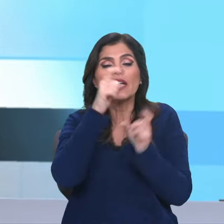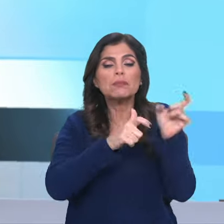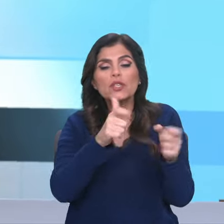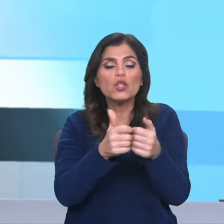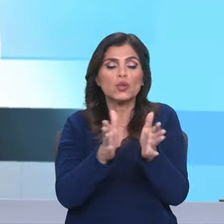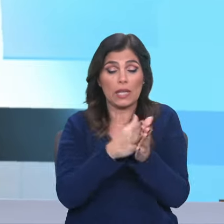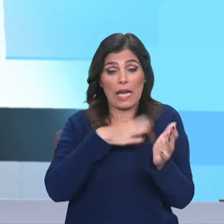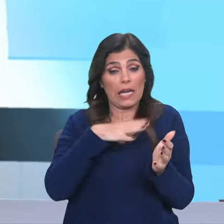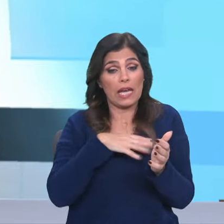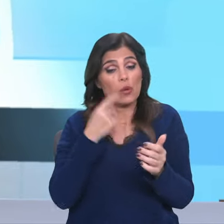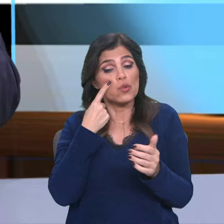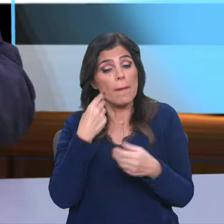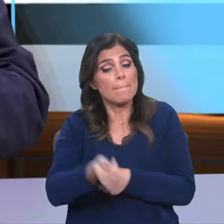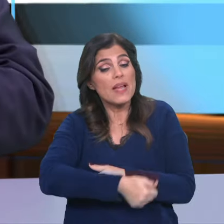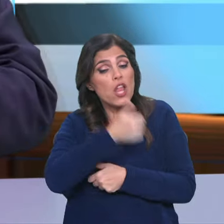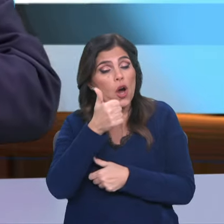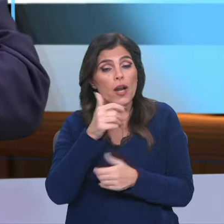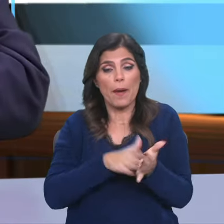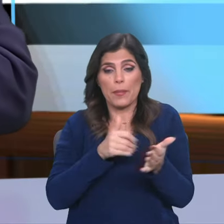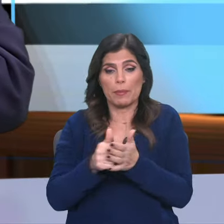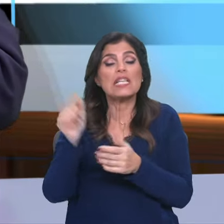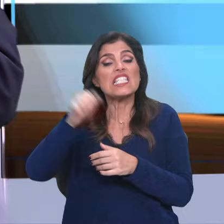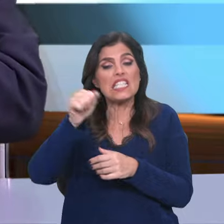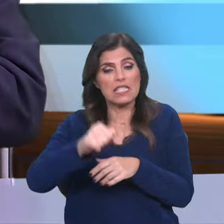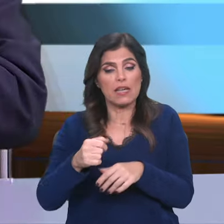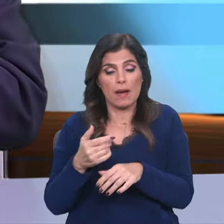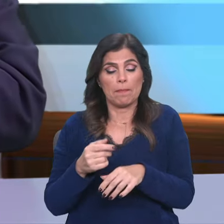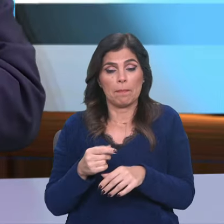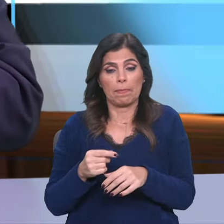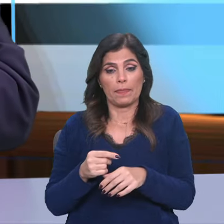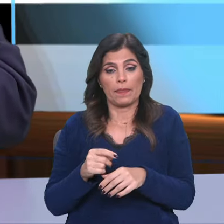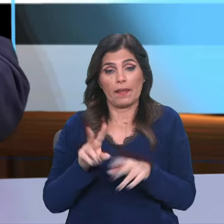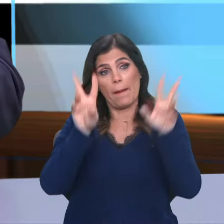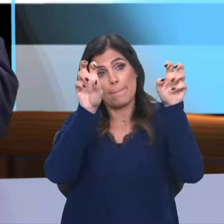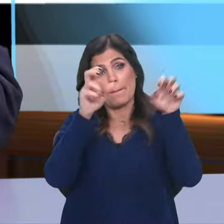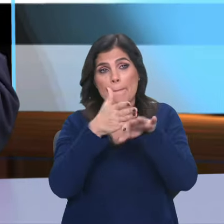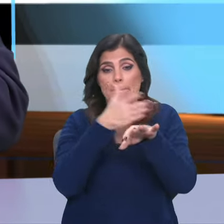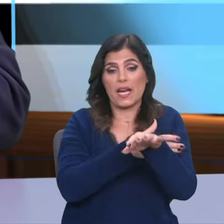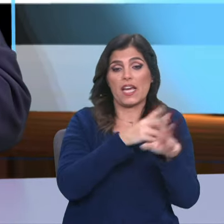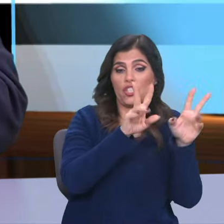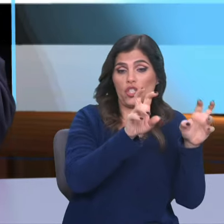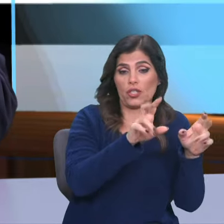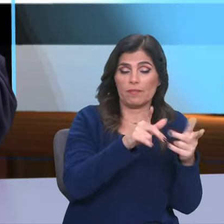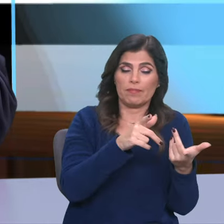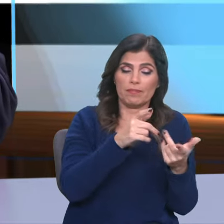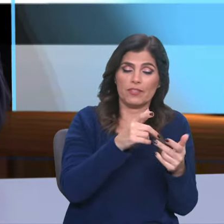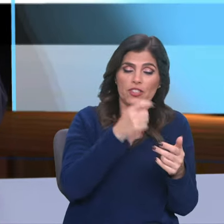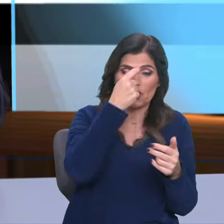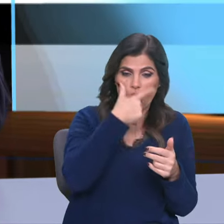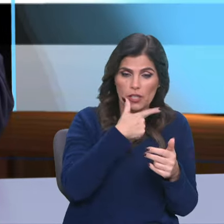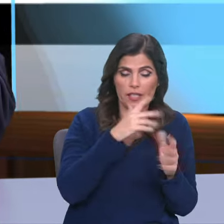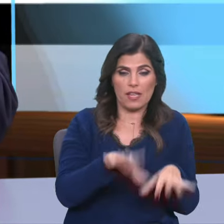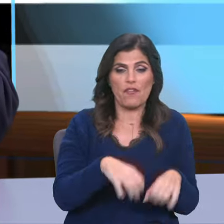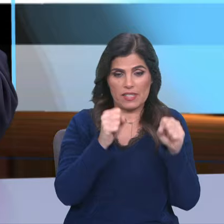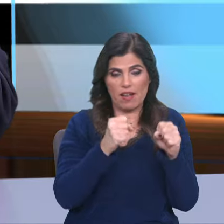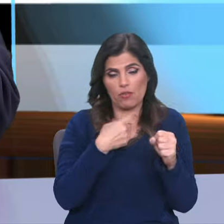conhecer melhor a Bíblia. Exatamente, mesmo essa parte da pré-história que eu denomino pré-história da salvação é muito importante, porque tem a